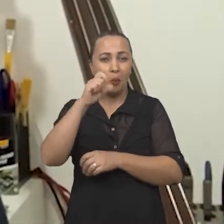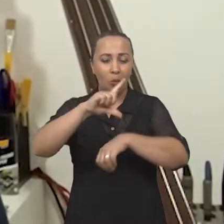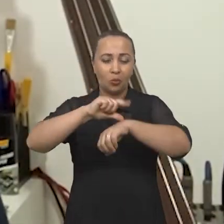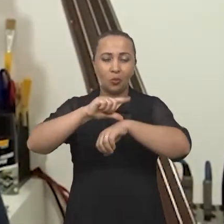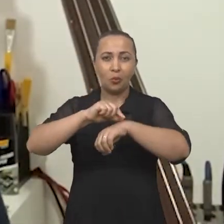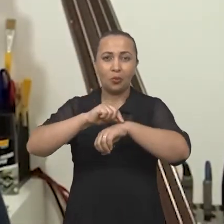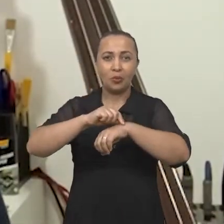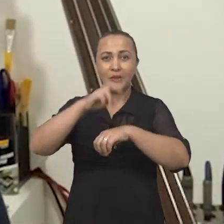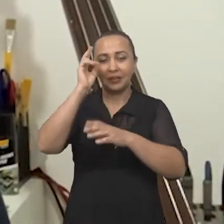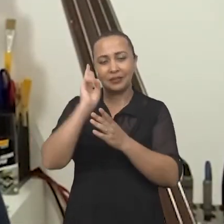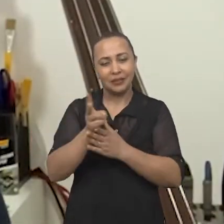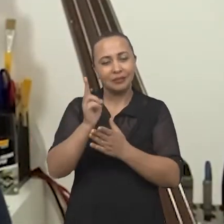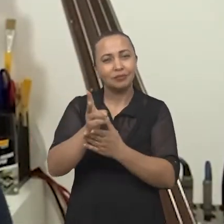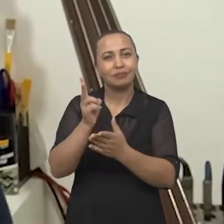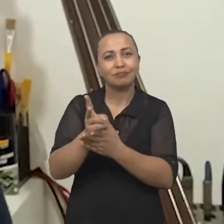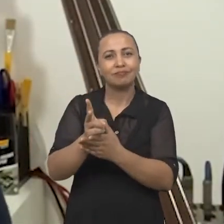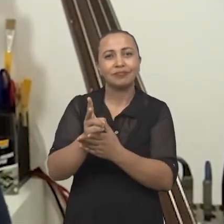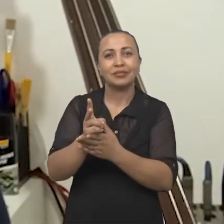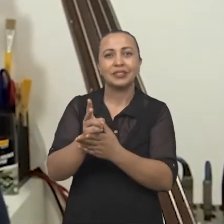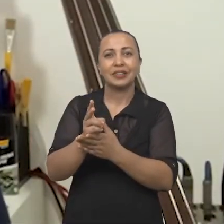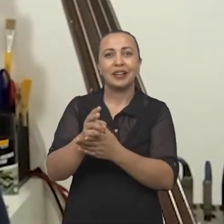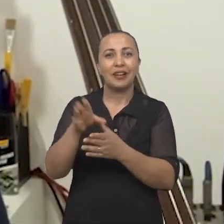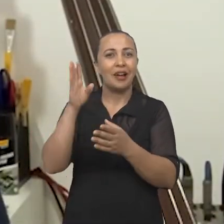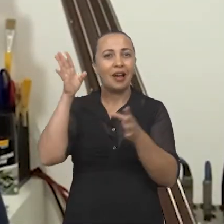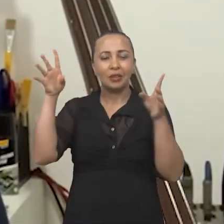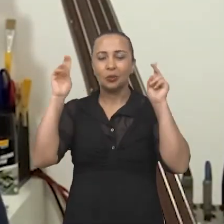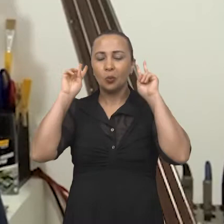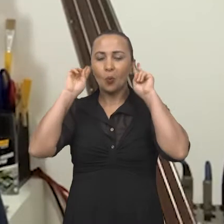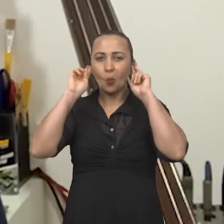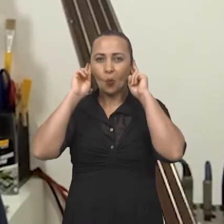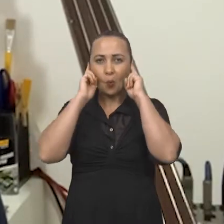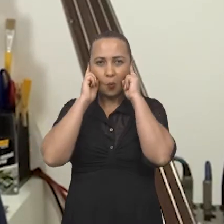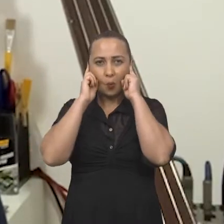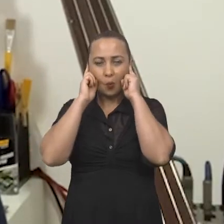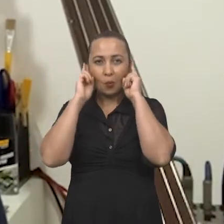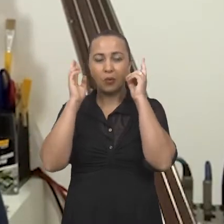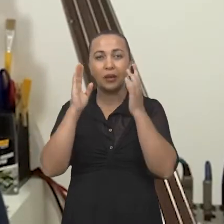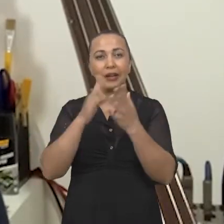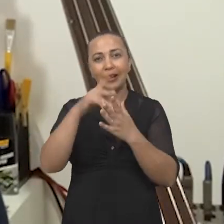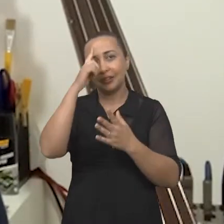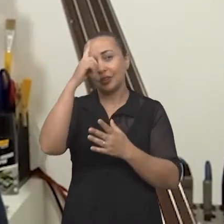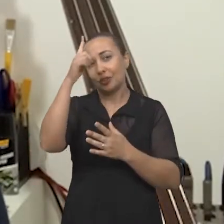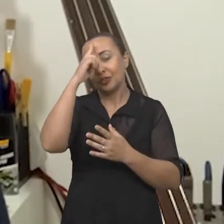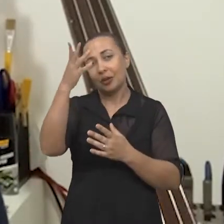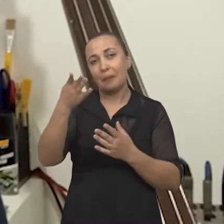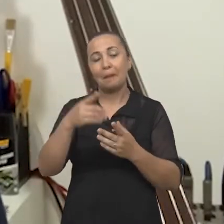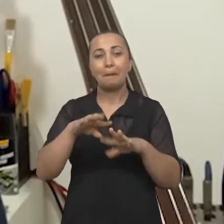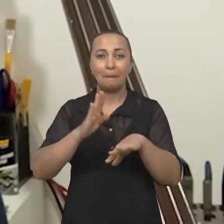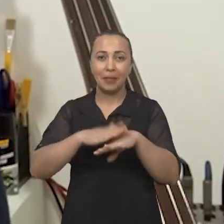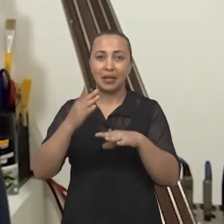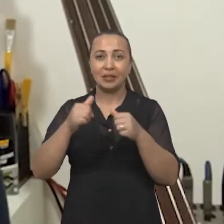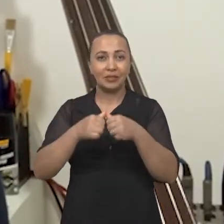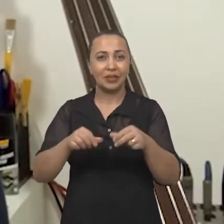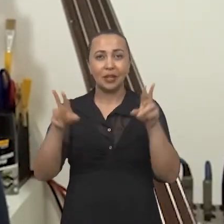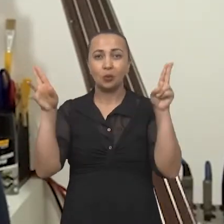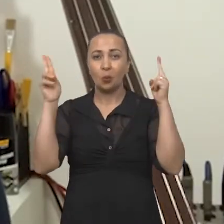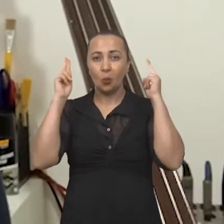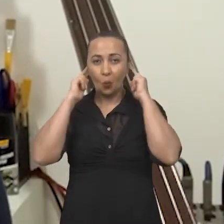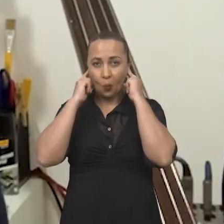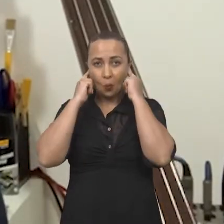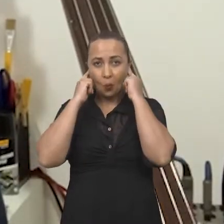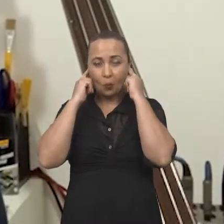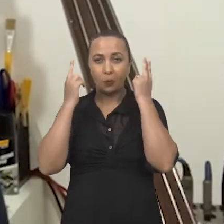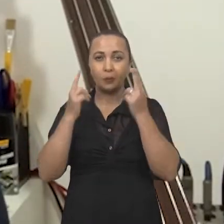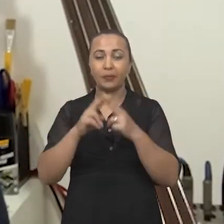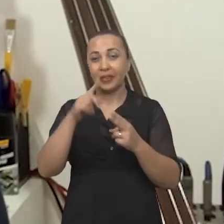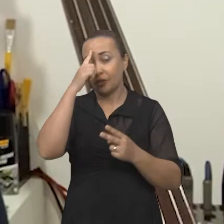surdez irreversível do ser humano. E nós estamos cada dia mais ficando surdos. Cada dia